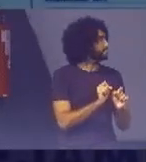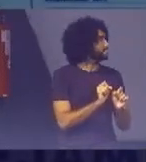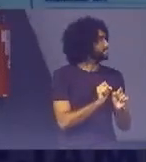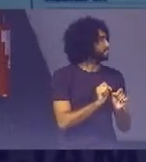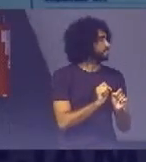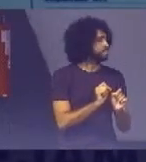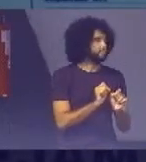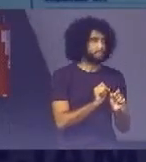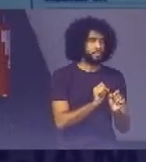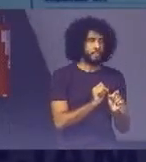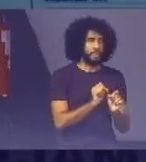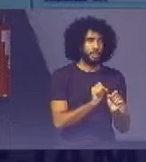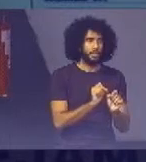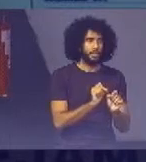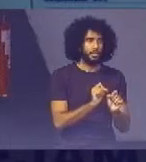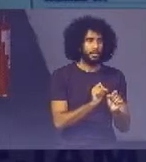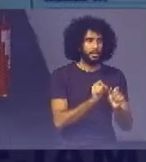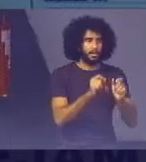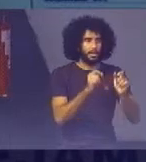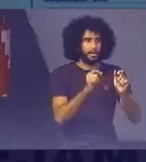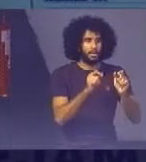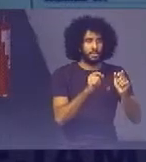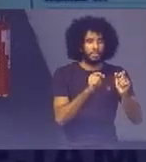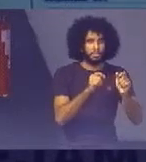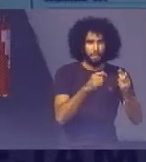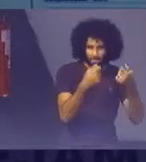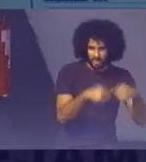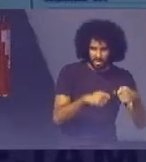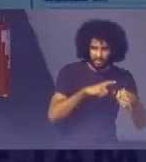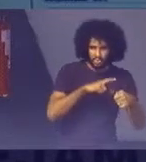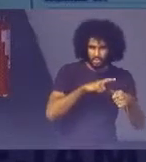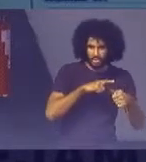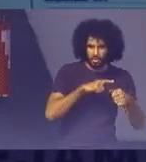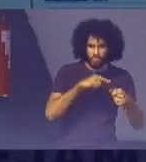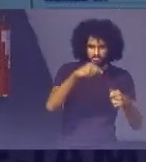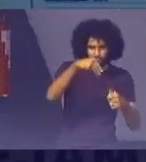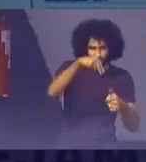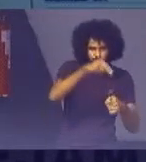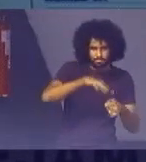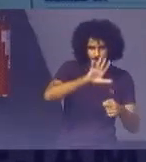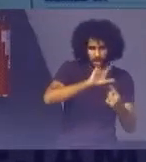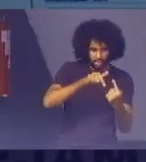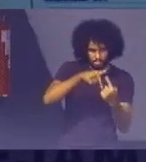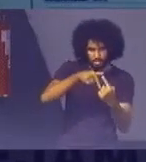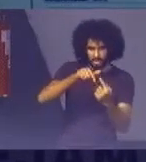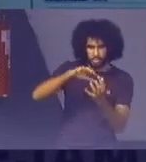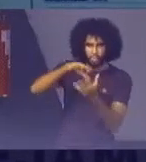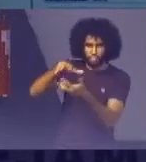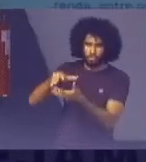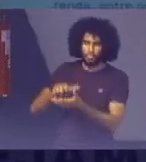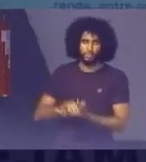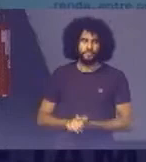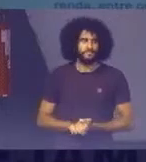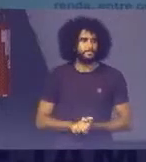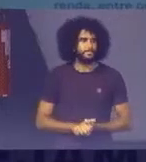A necessidade De nacionalizar As metas globais E o IPEA Como